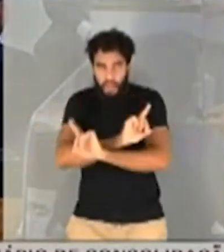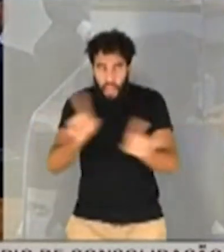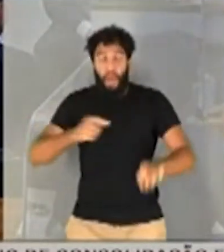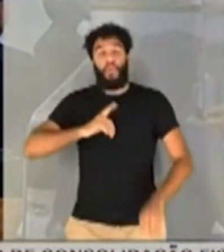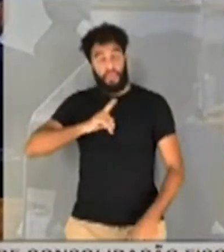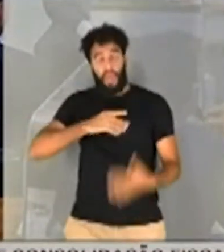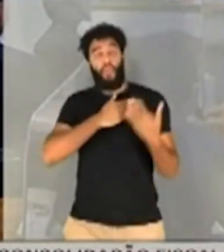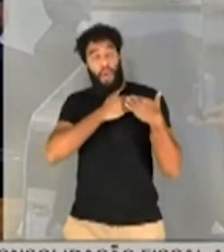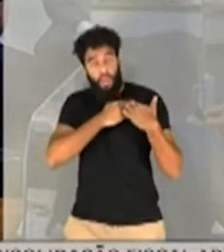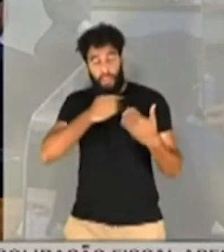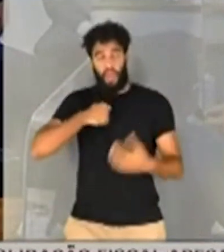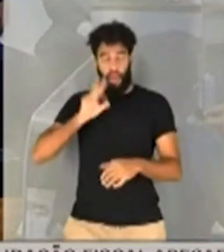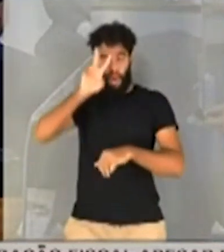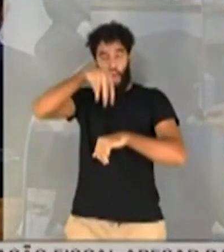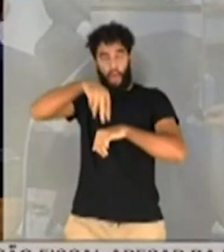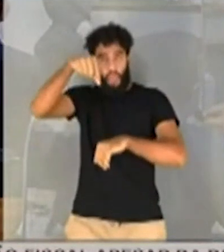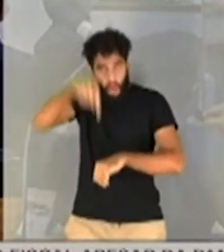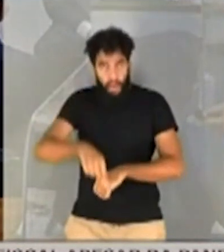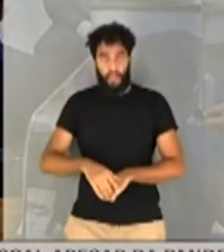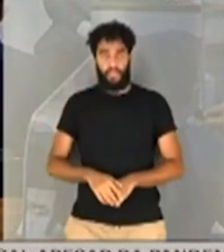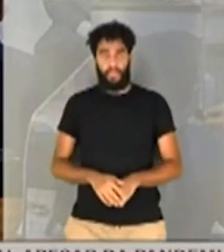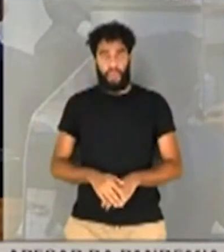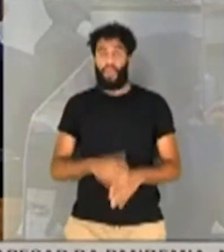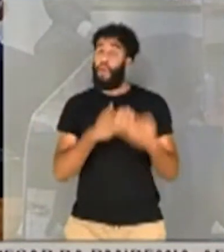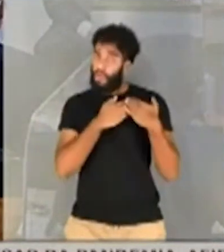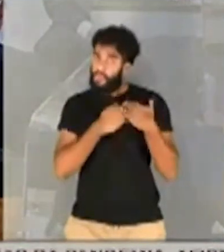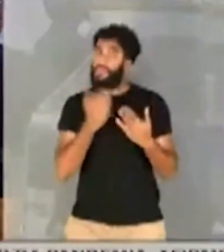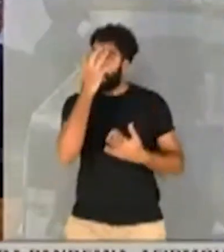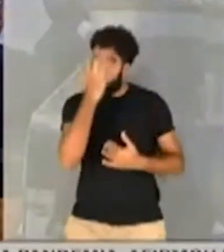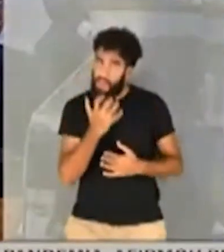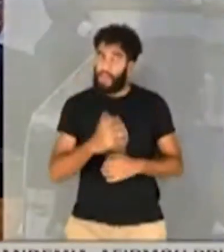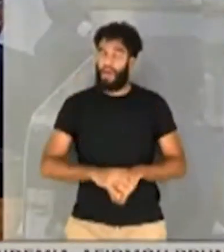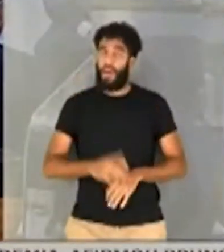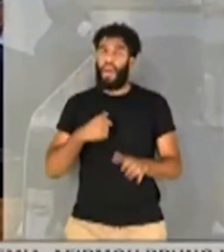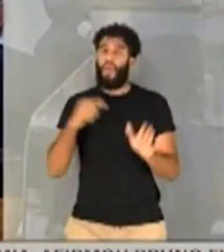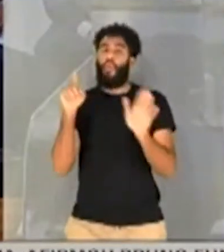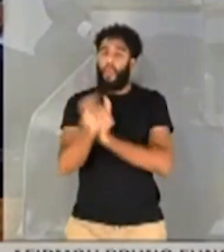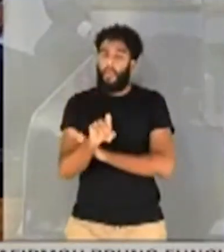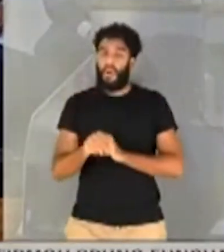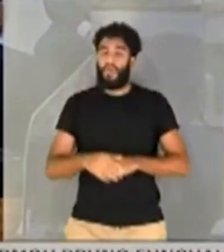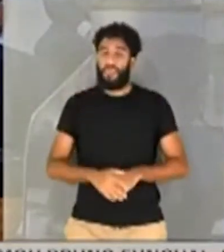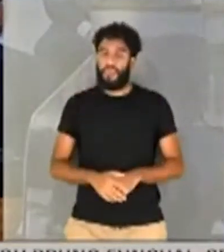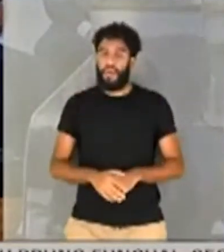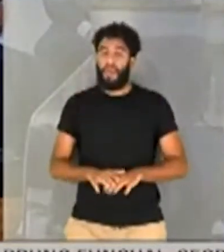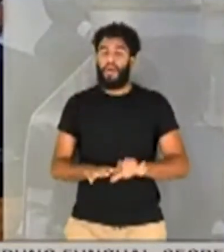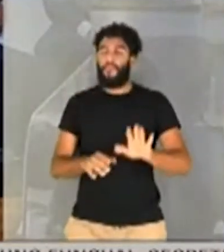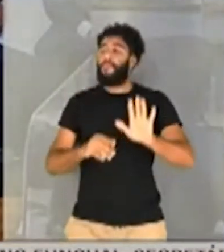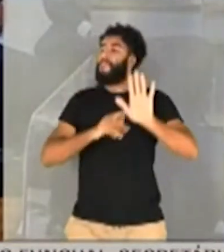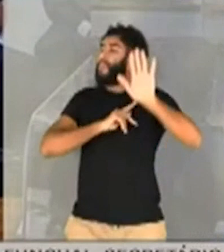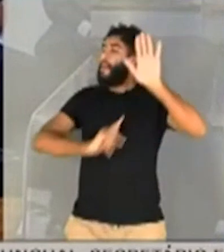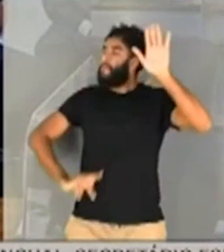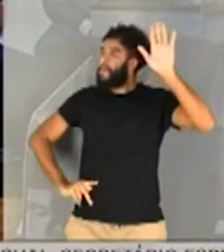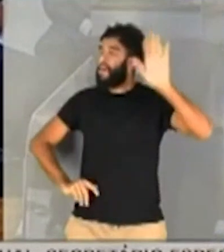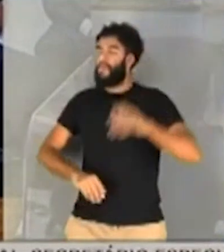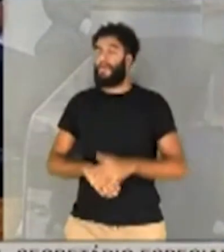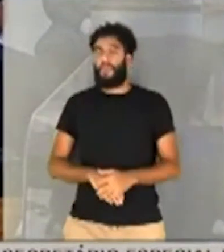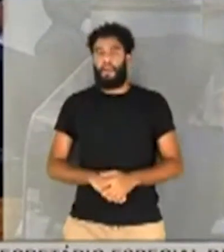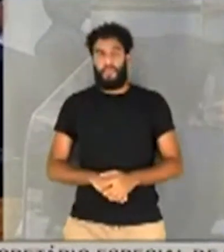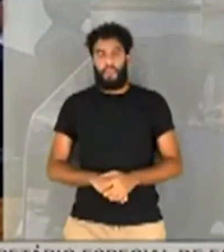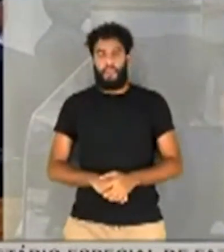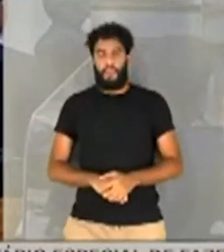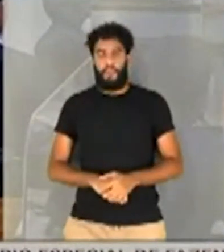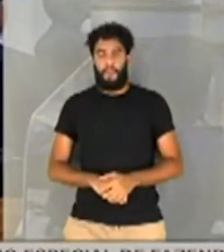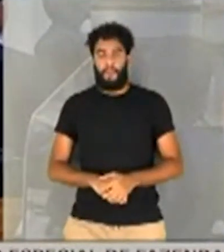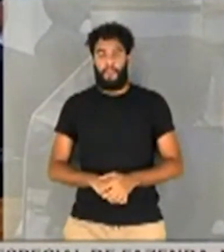responsabilidade aqui, e a responsabilidade é grande. Eu vou fazer uma pergunta. Senhor presidente, só um minutinho. Eu